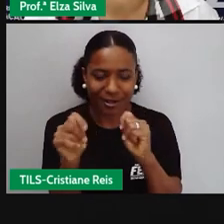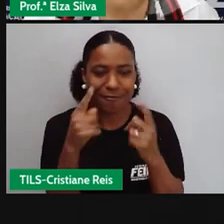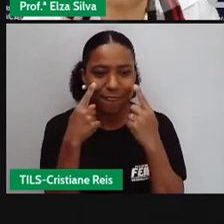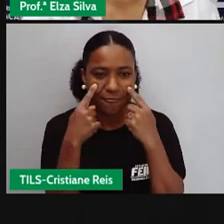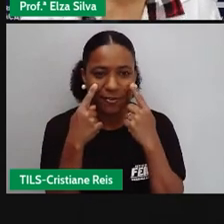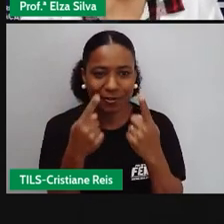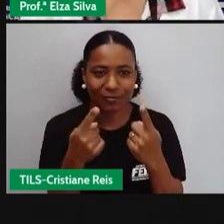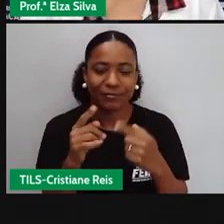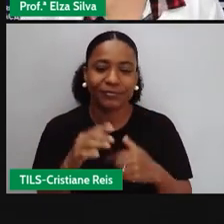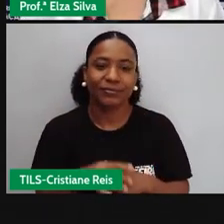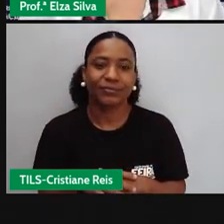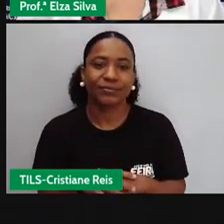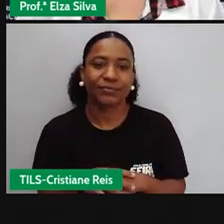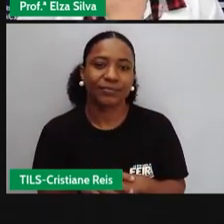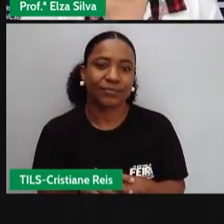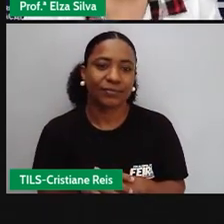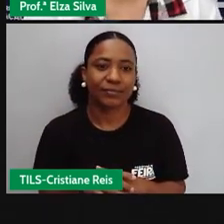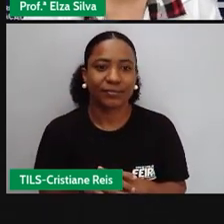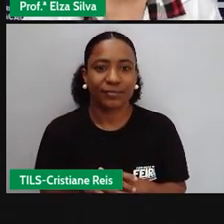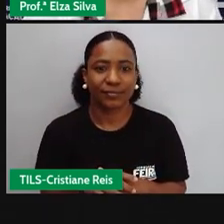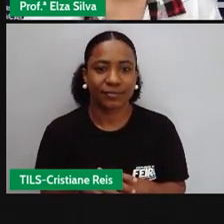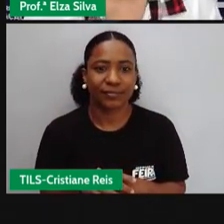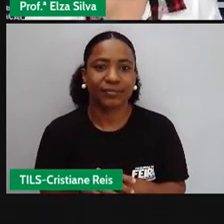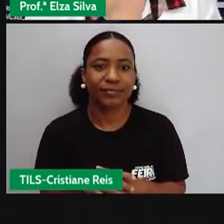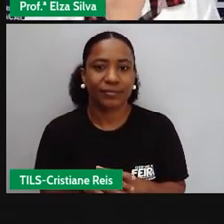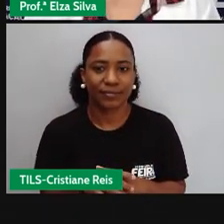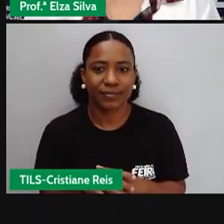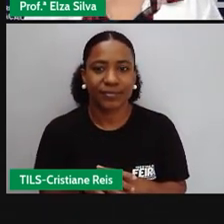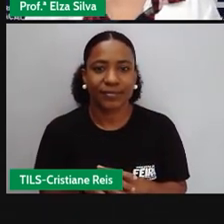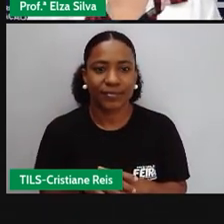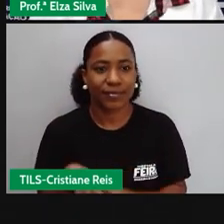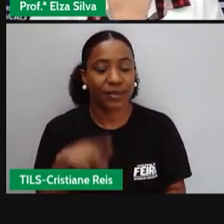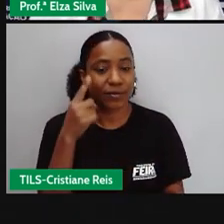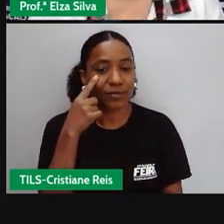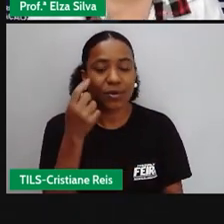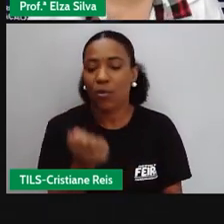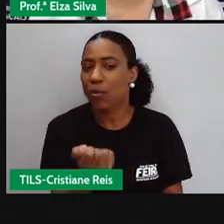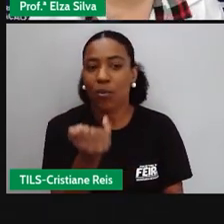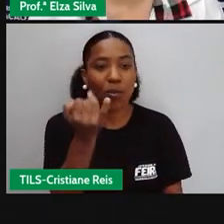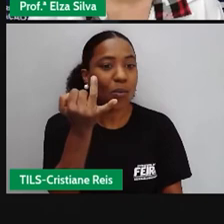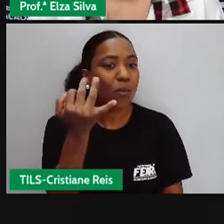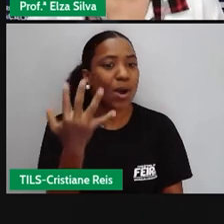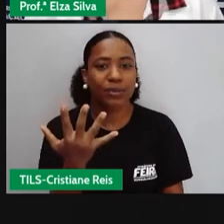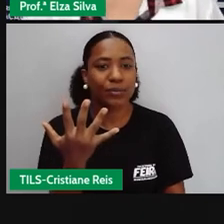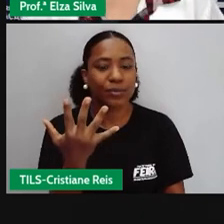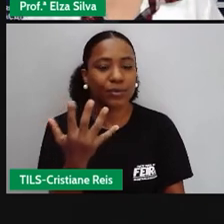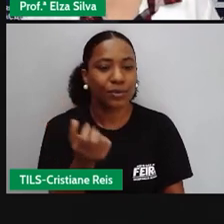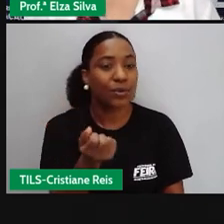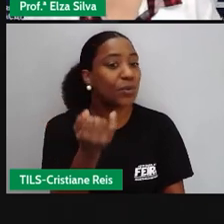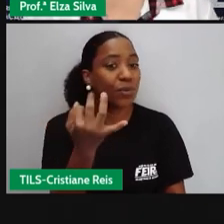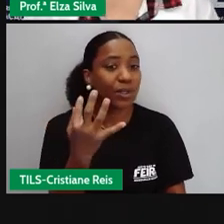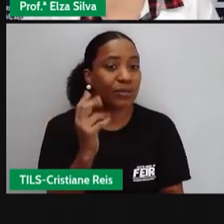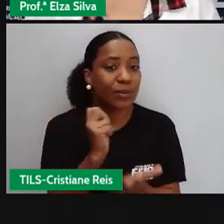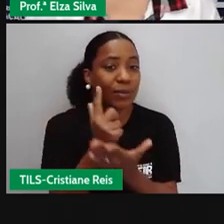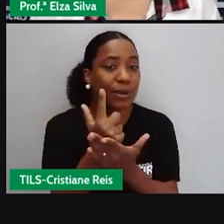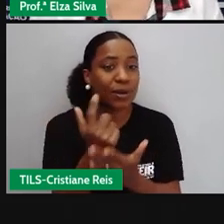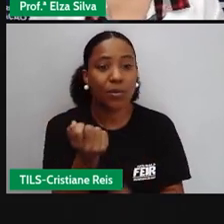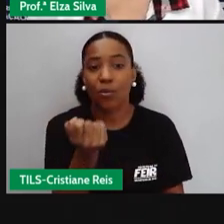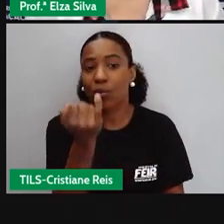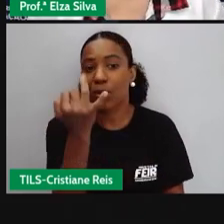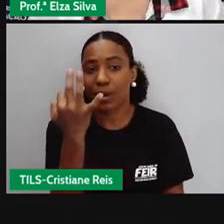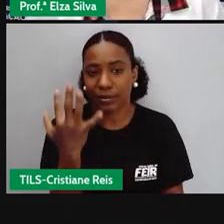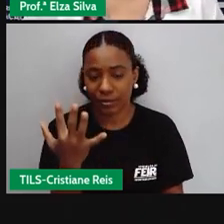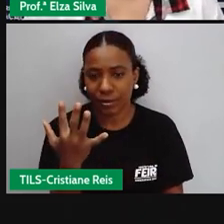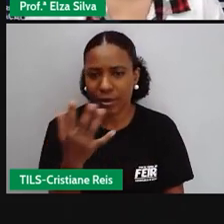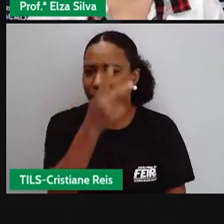Ok? Quênia de Ricard. Então, a quantidade exigida. E essa quantidade vai depender